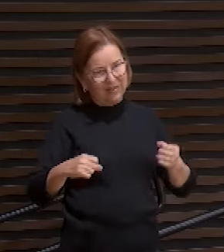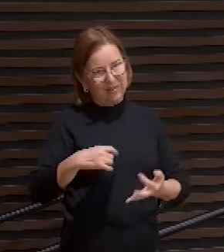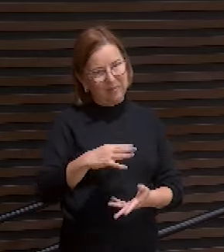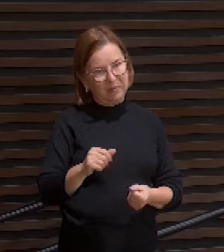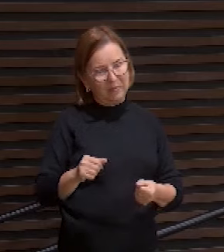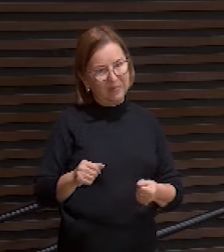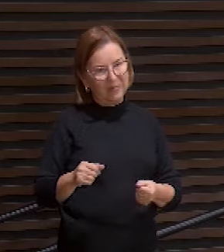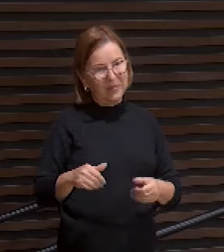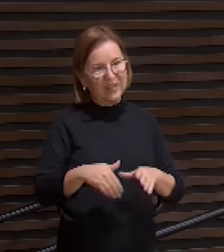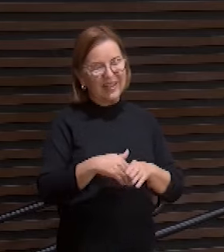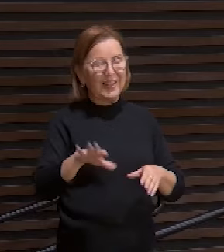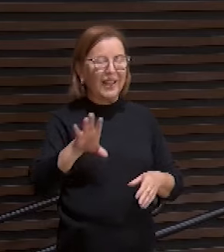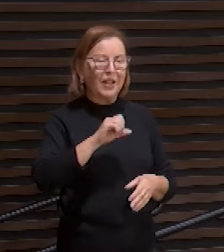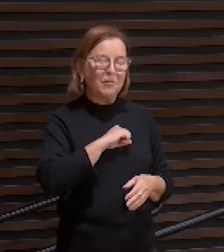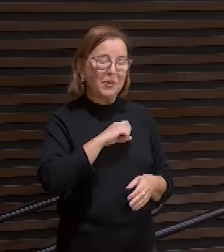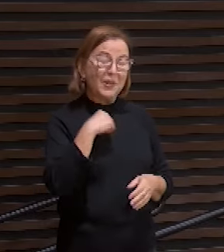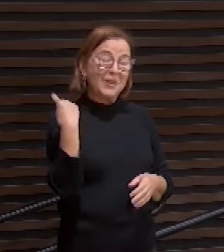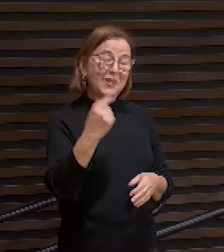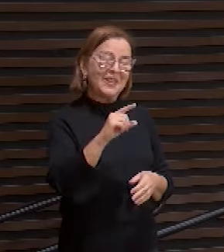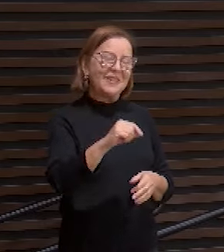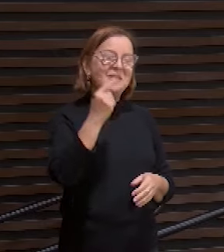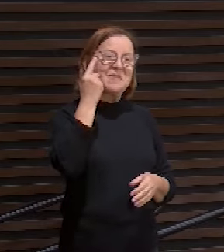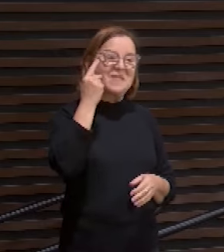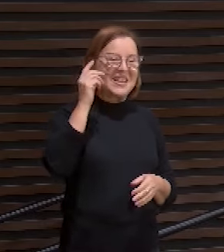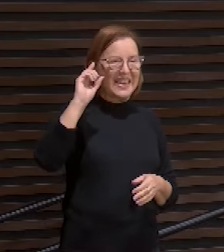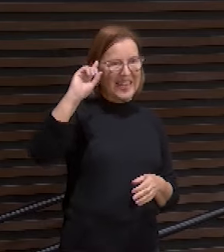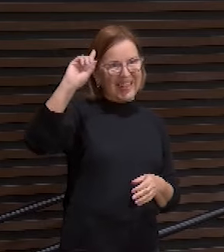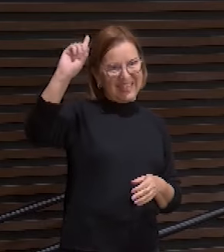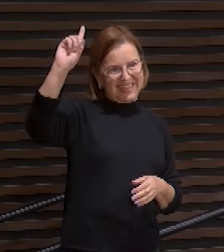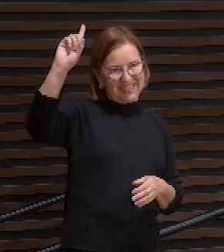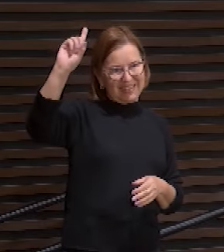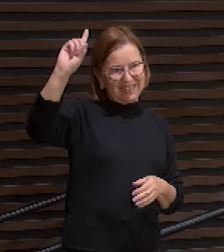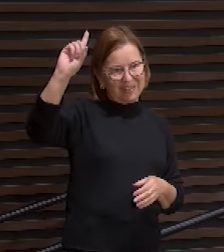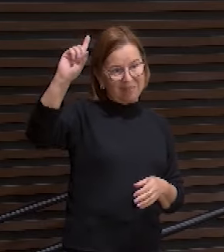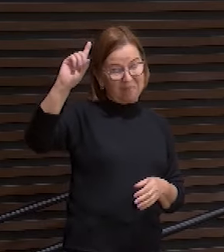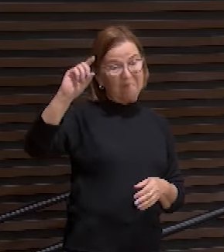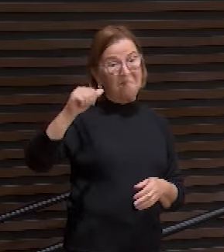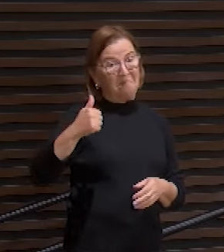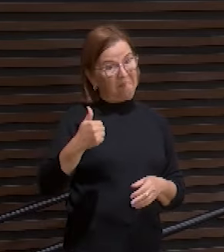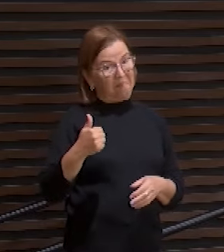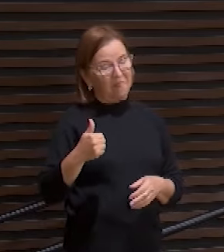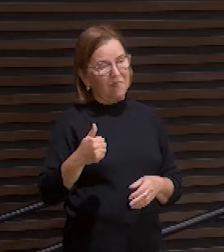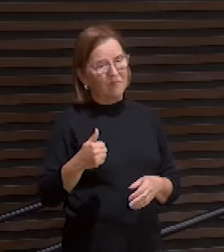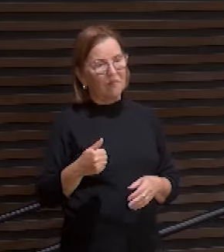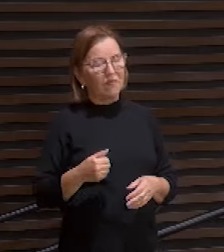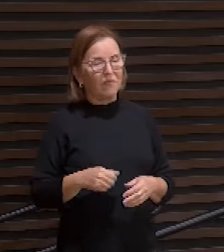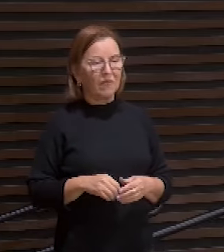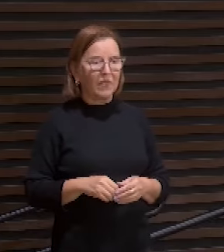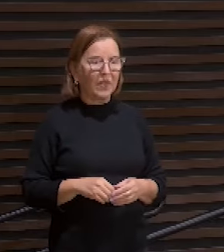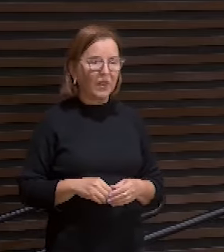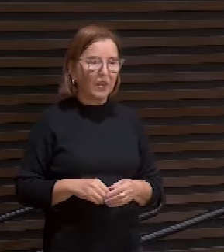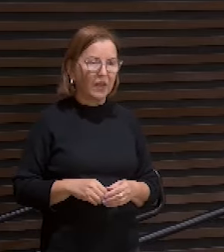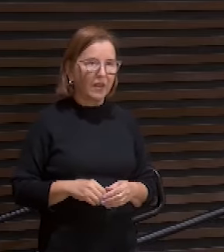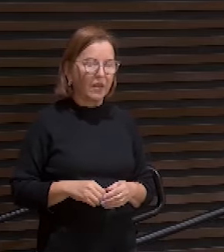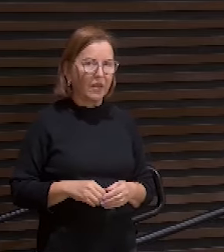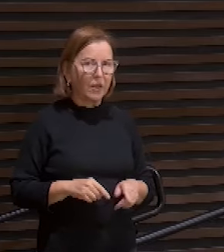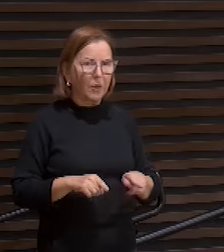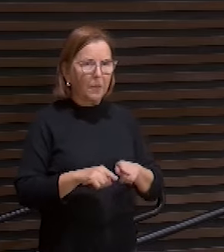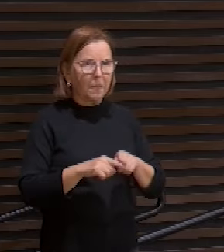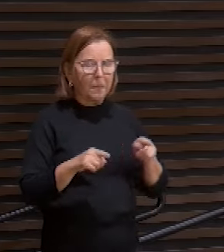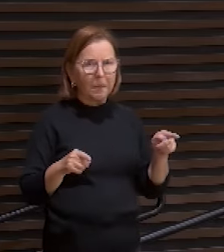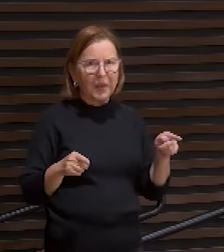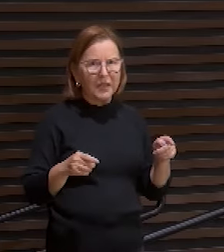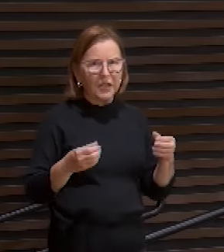amor nos predestinou para ele tá aí você vai dizer beleza como que isso resolve a questão da abominação do senhor